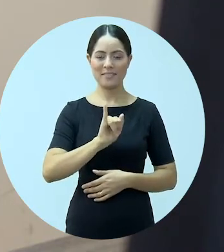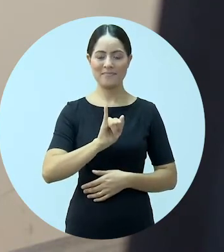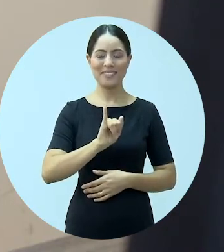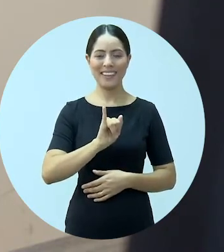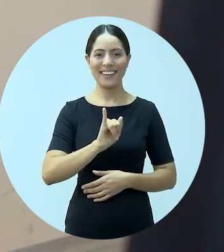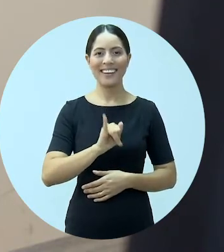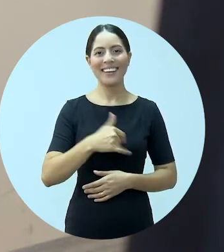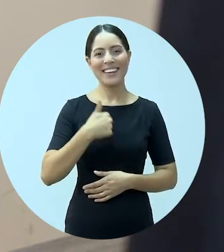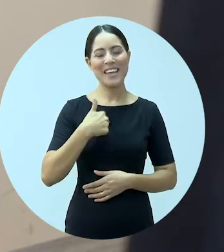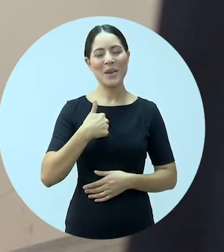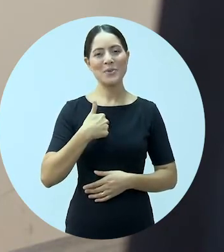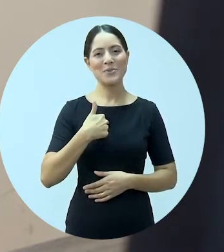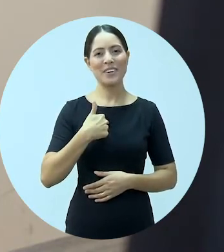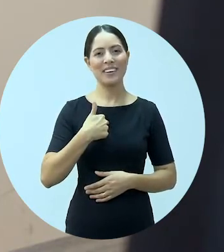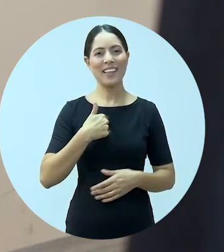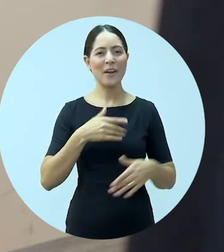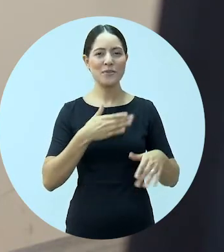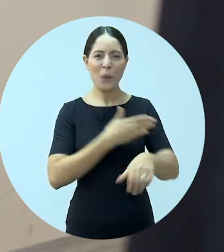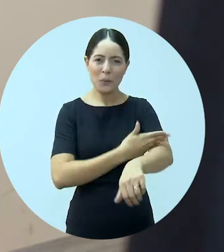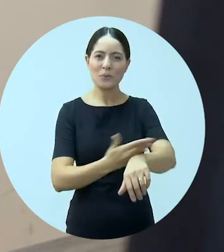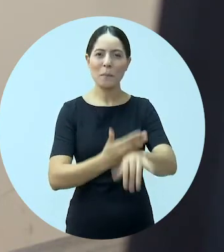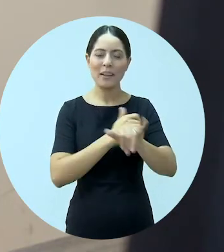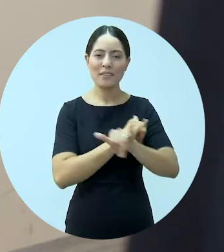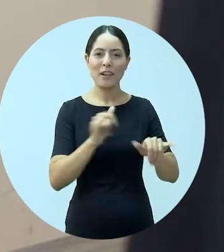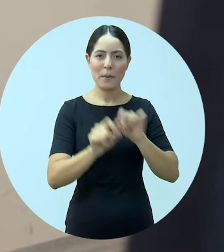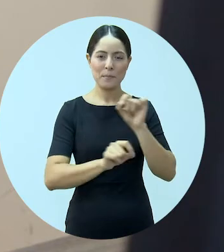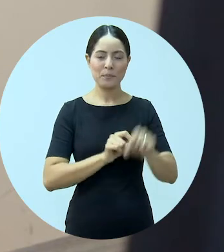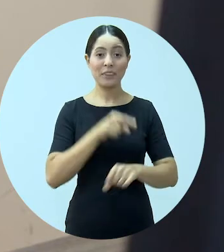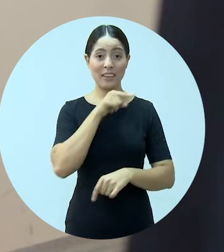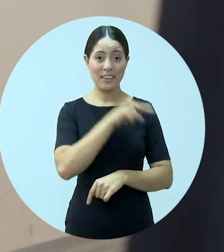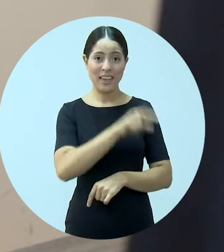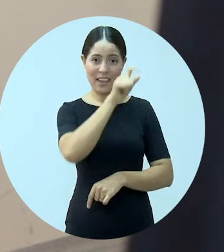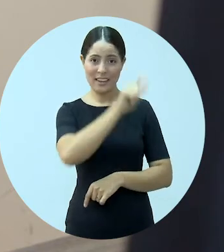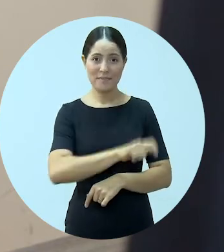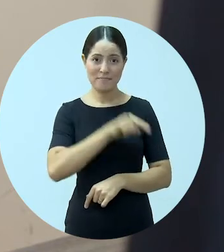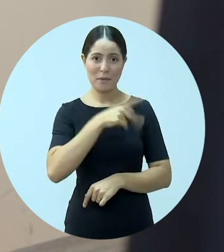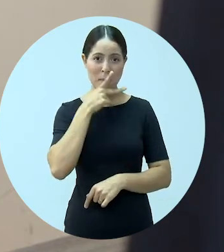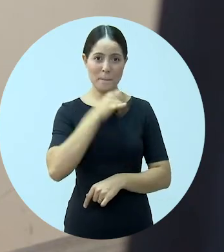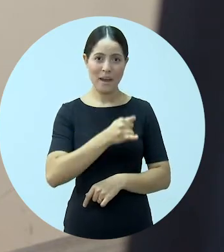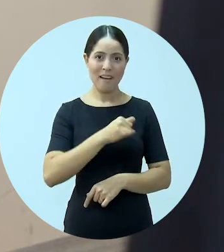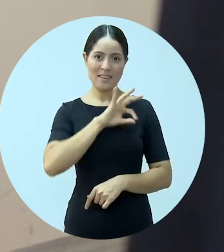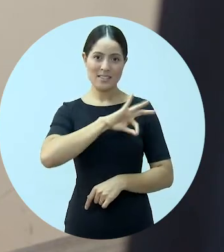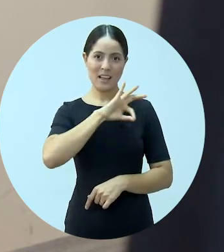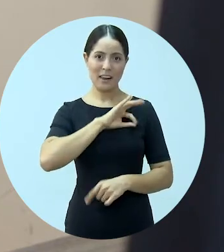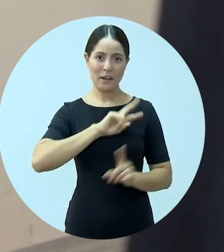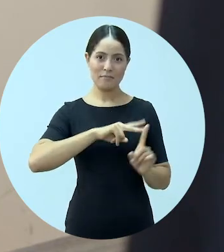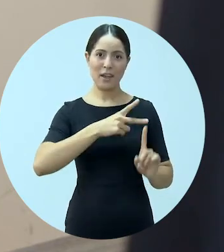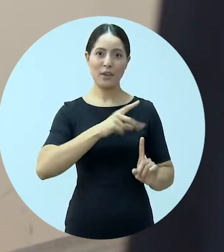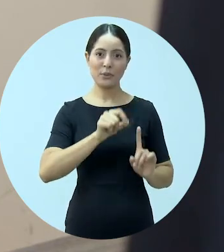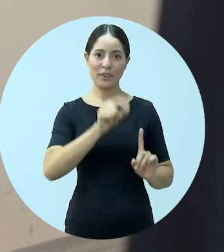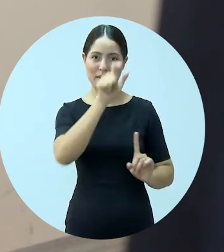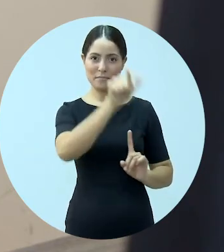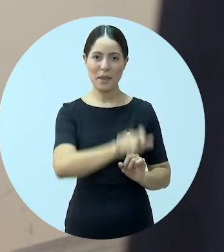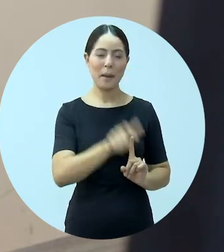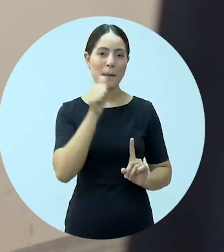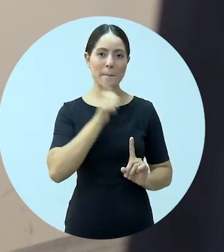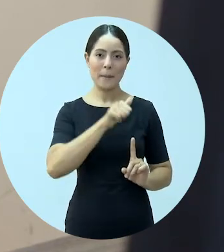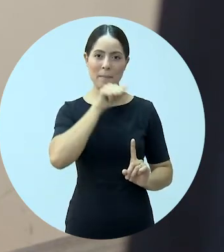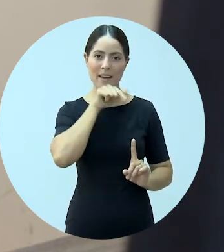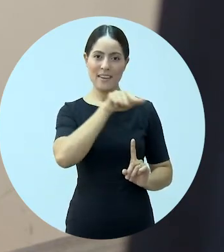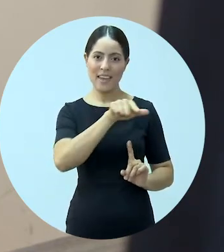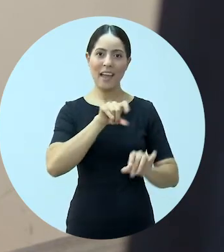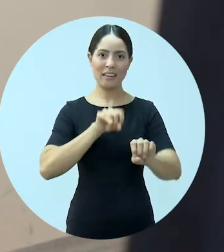como gari, eu até costumo dizer que ele ganhava muito mais, um pouco mais do que a minha mãe como educadora.